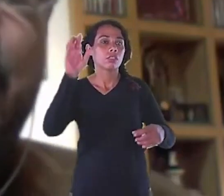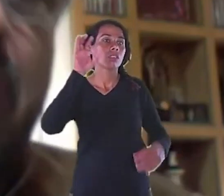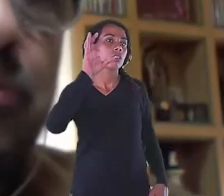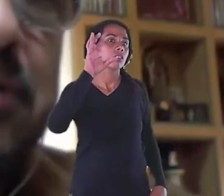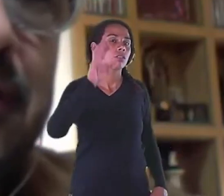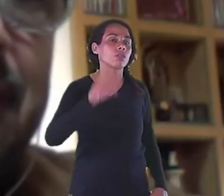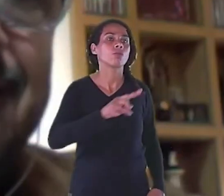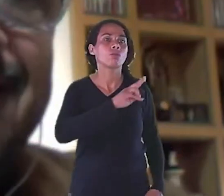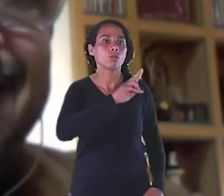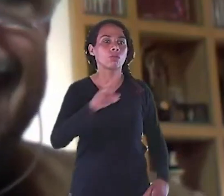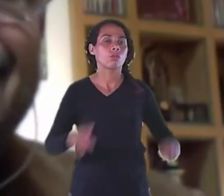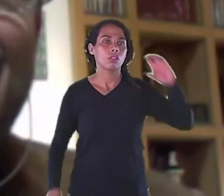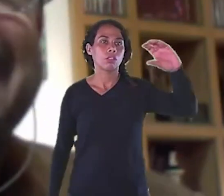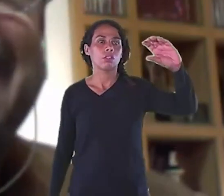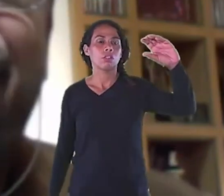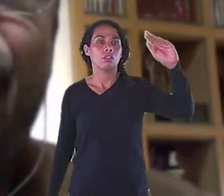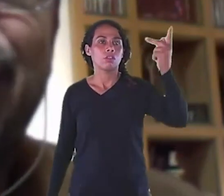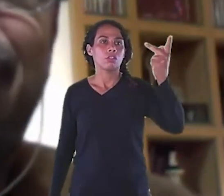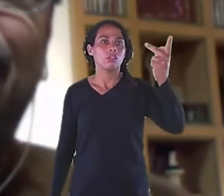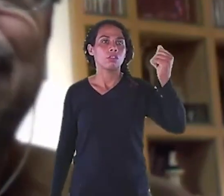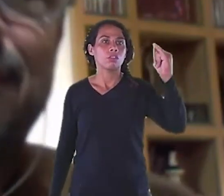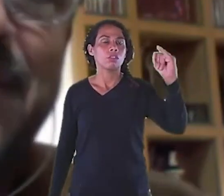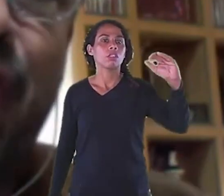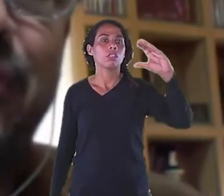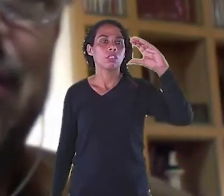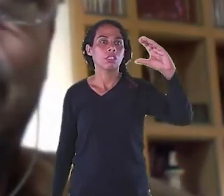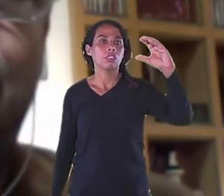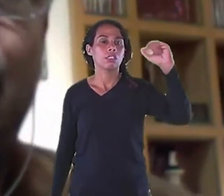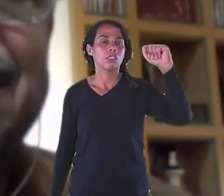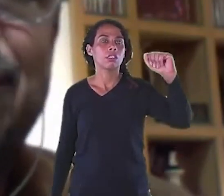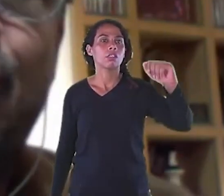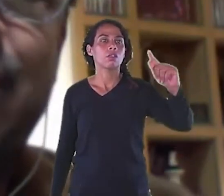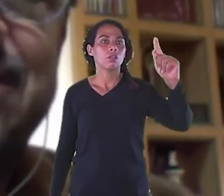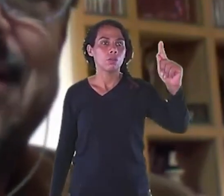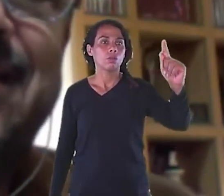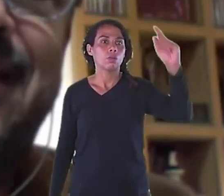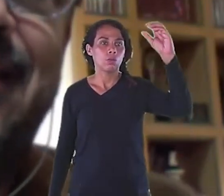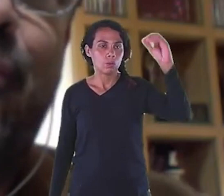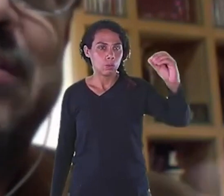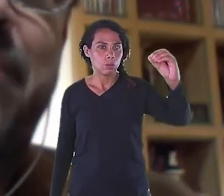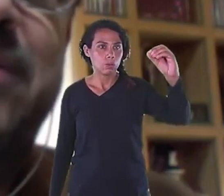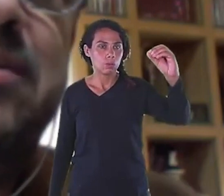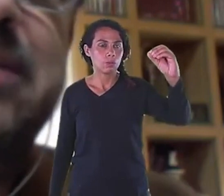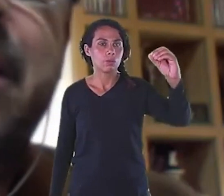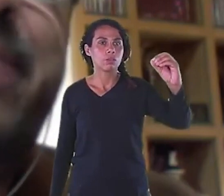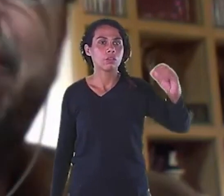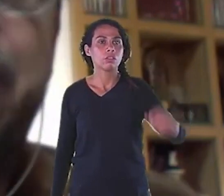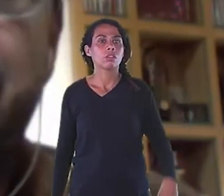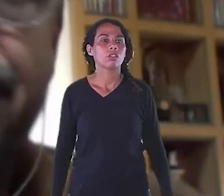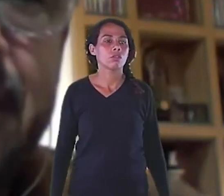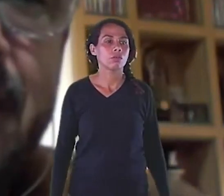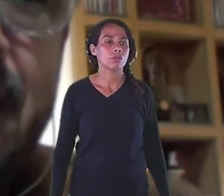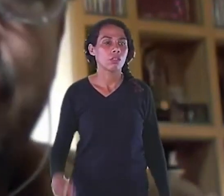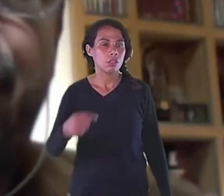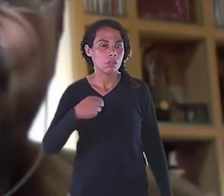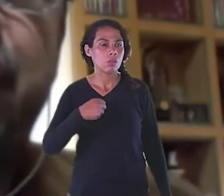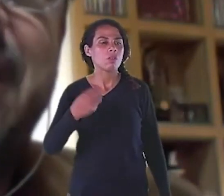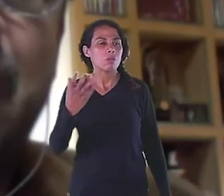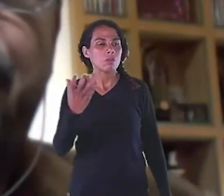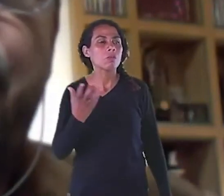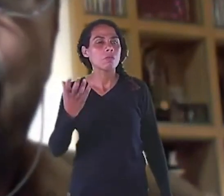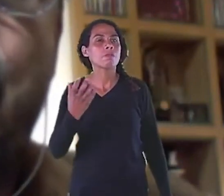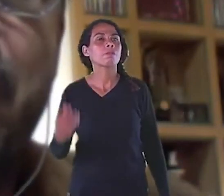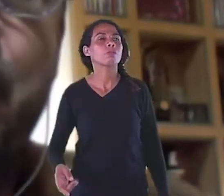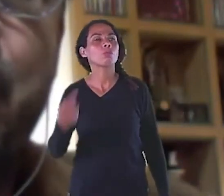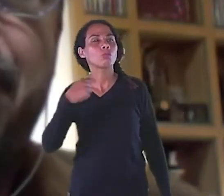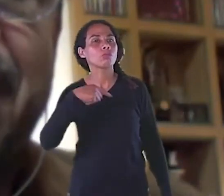para A New Barraus Só que na volta Afonso Aconteceu uma coisa São coisas que Como você bem diz É mágica Eu fui